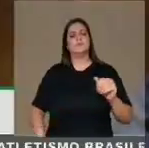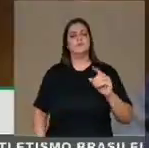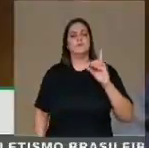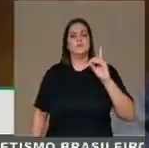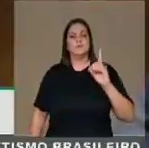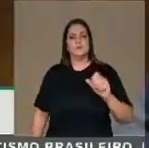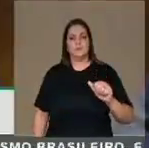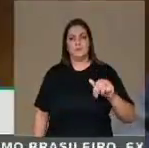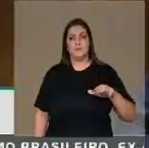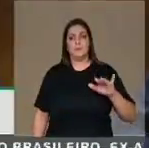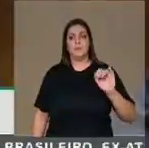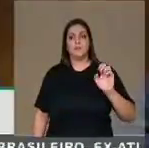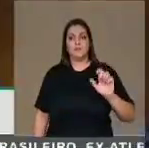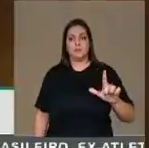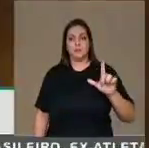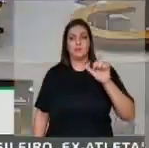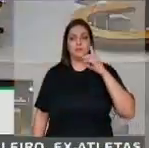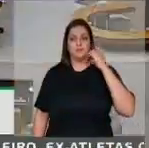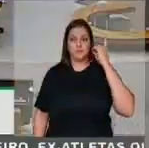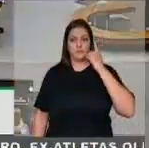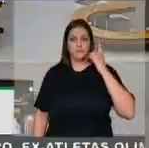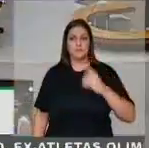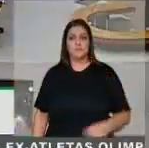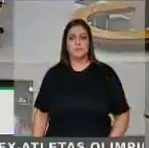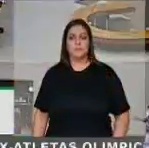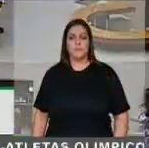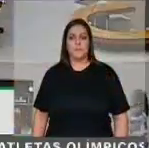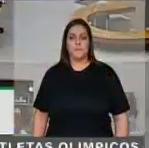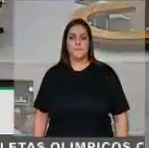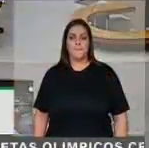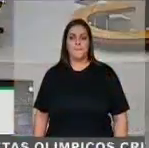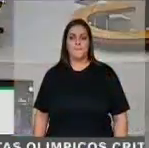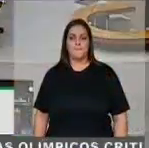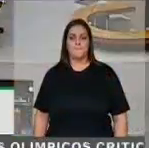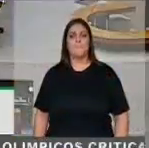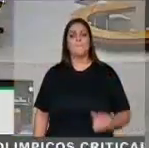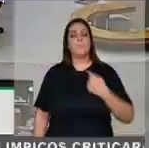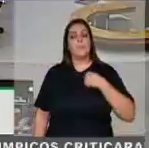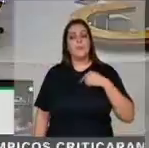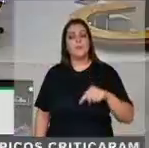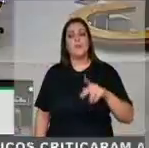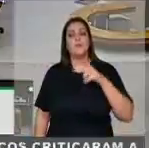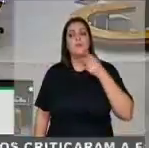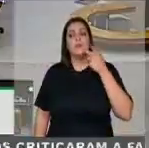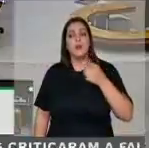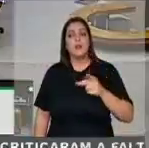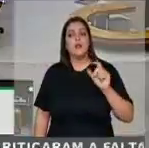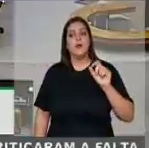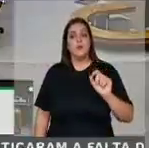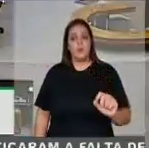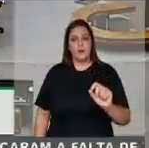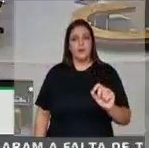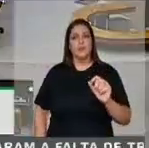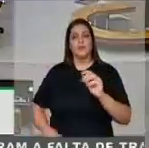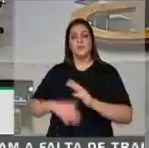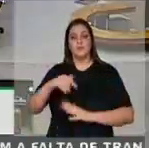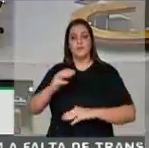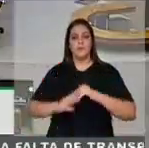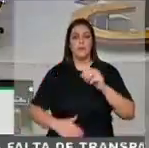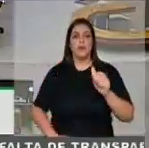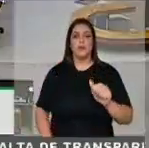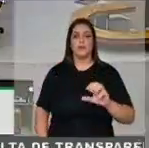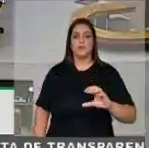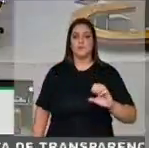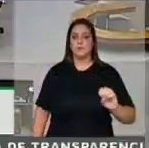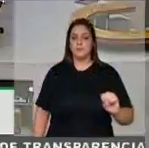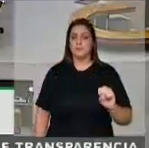Eu queria aqui falar em nome de todos os agentes de saúde do Brasil, mas especificamente do estado de Pernambuco. Nós temos